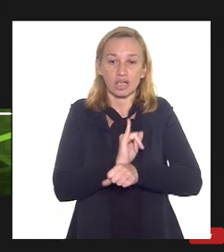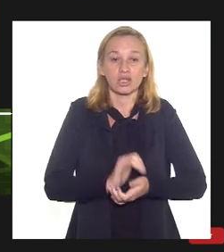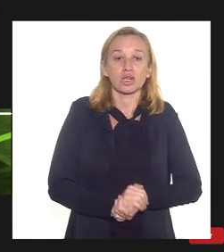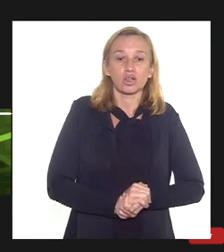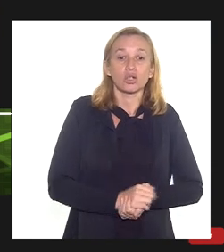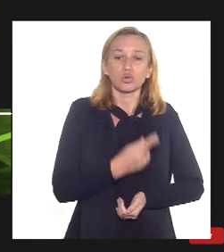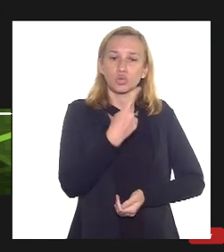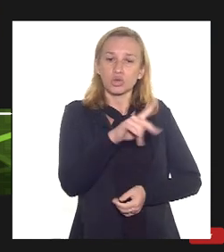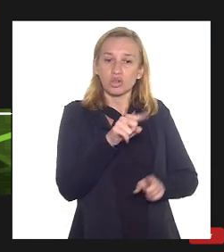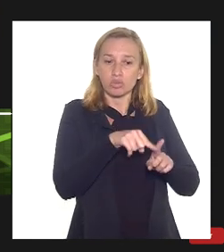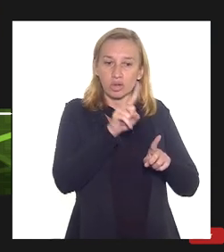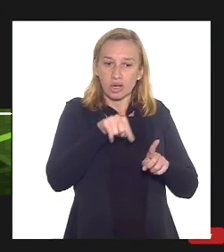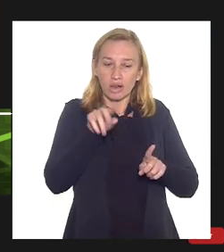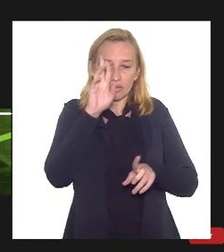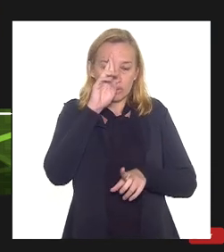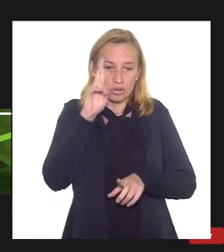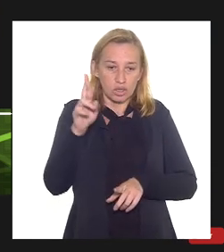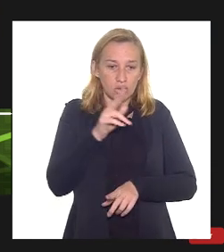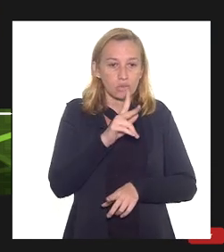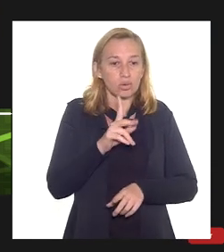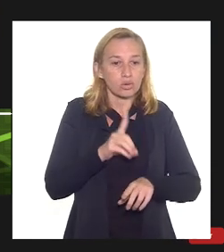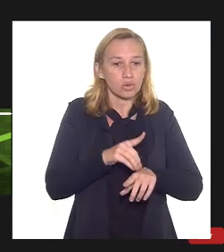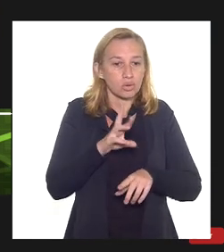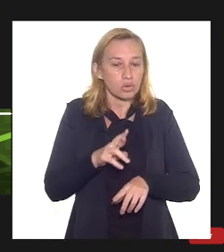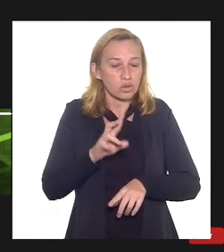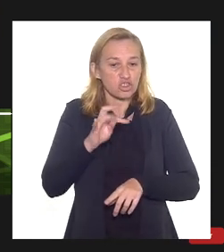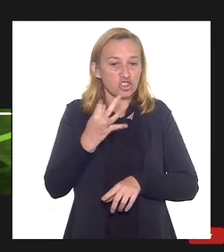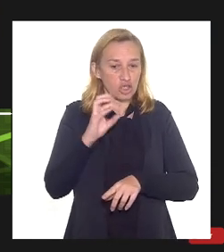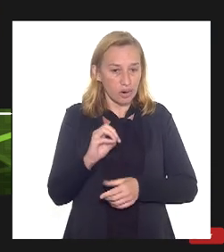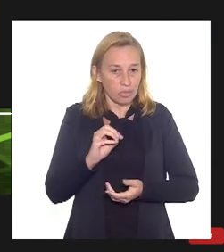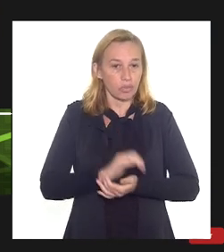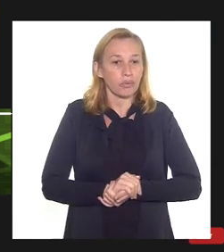gráfico doutor Thiago muito bem feito